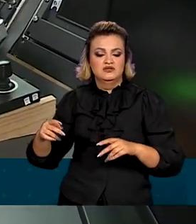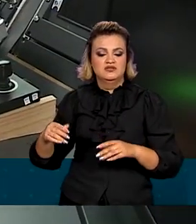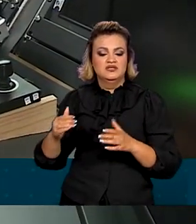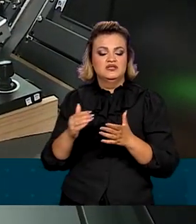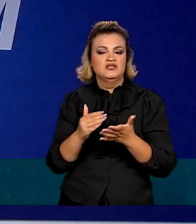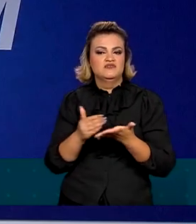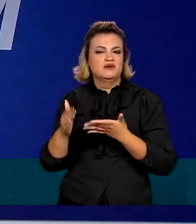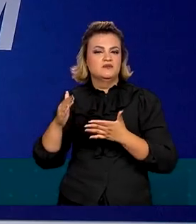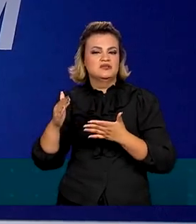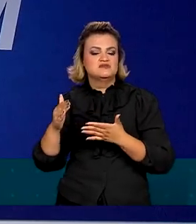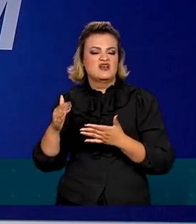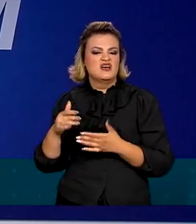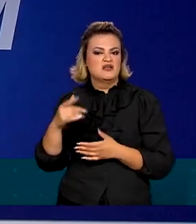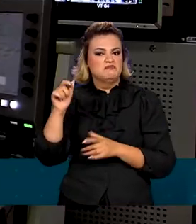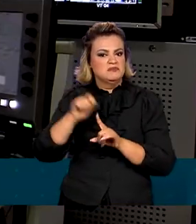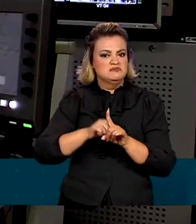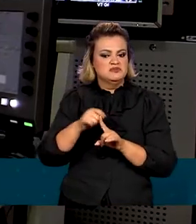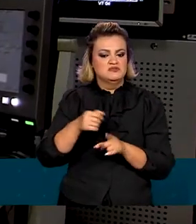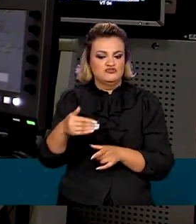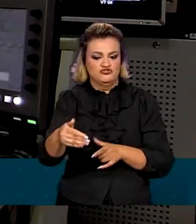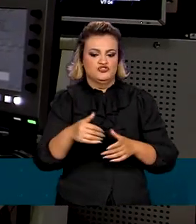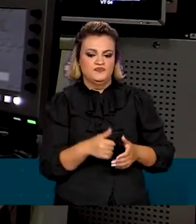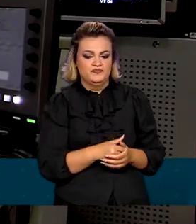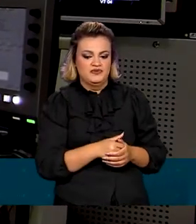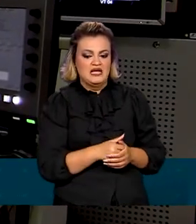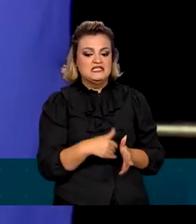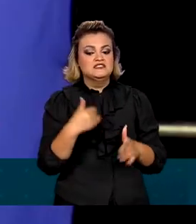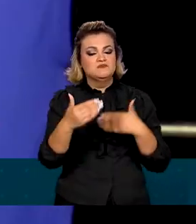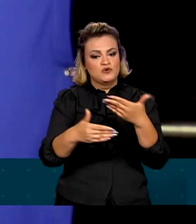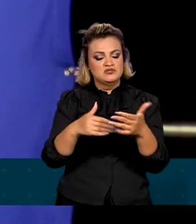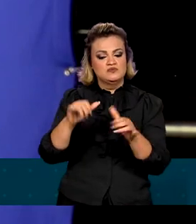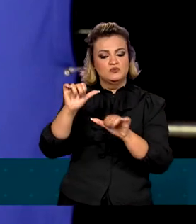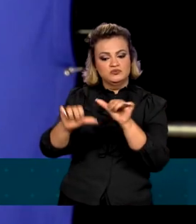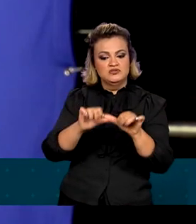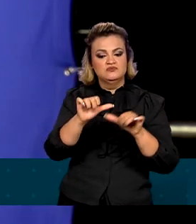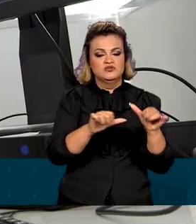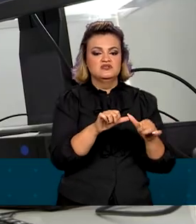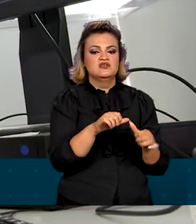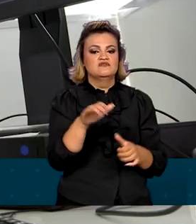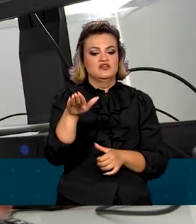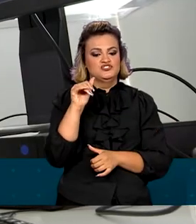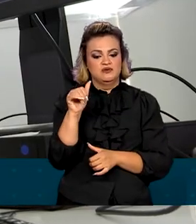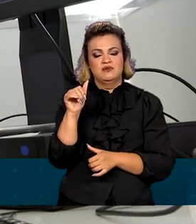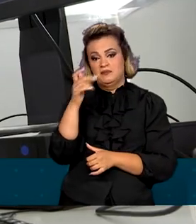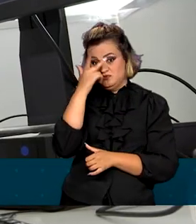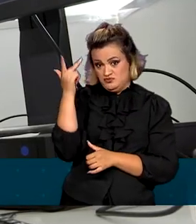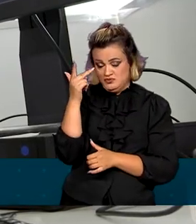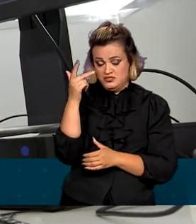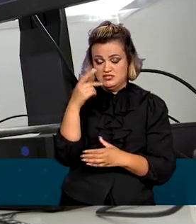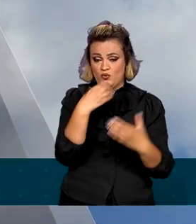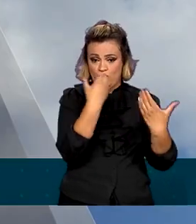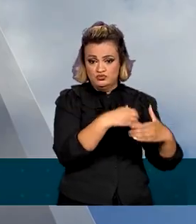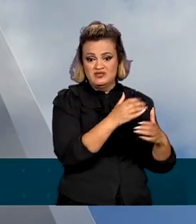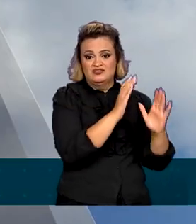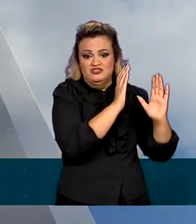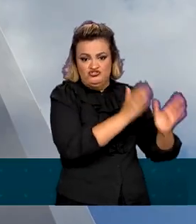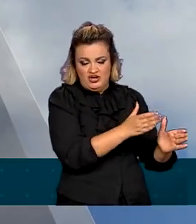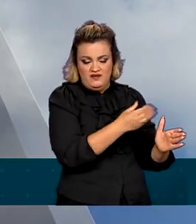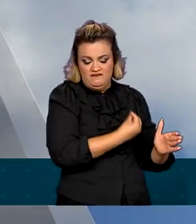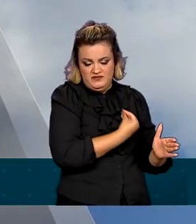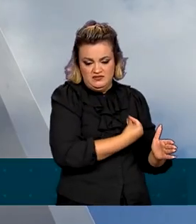deve ser implantada nos próximos meses. O processo de mudança vai reunir empregados concursados e também